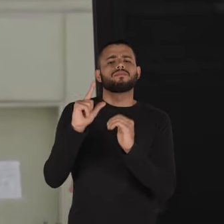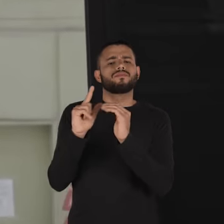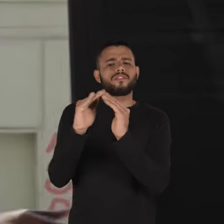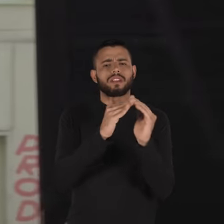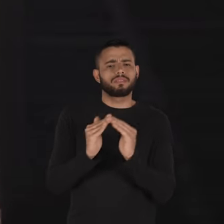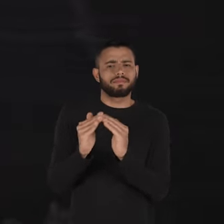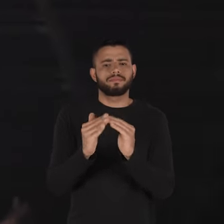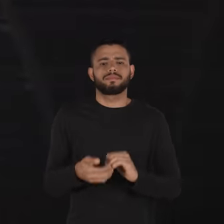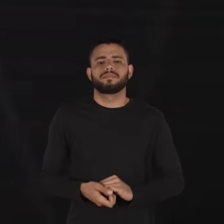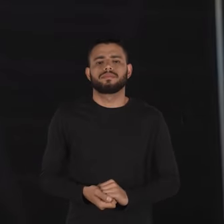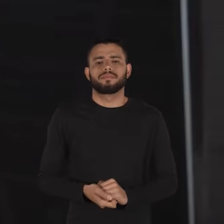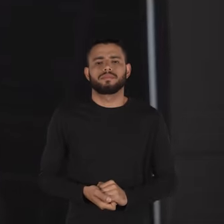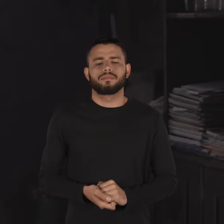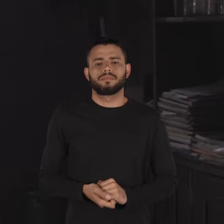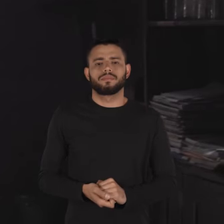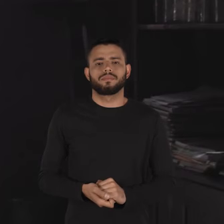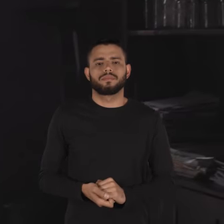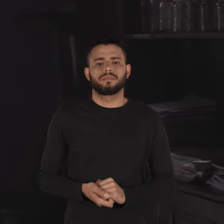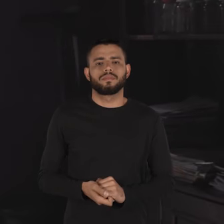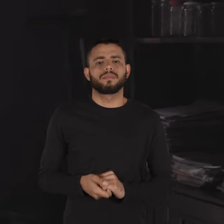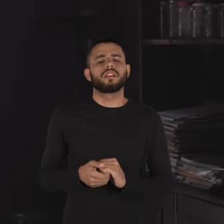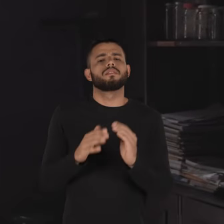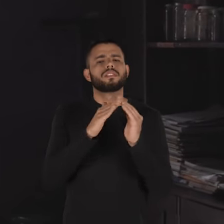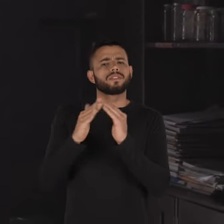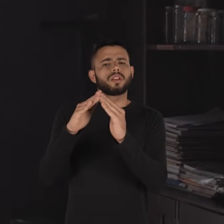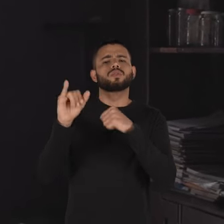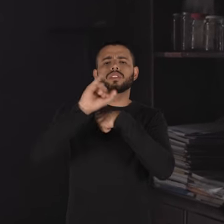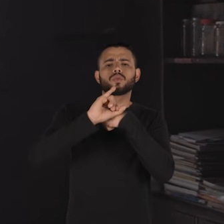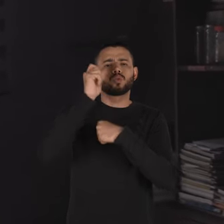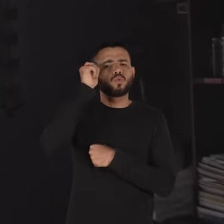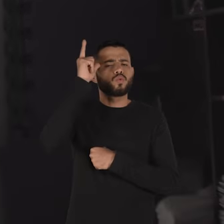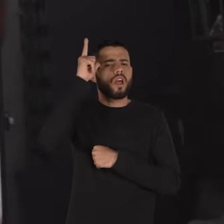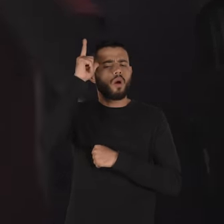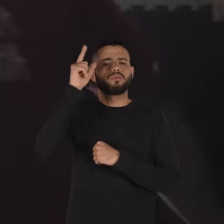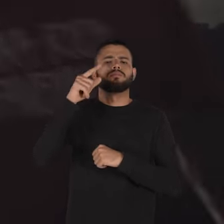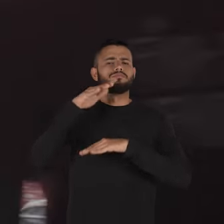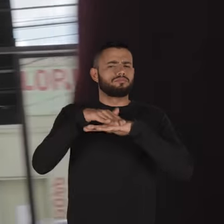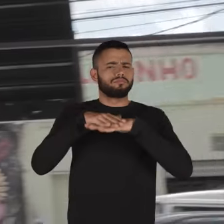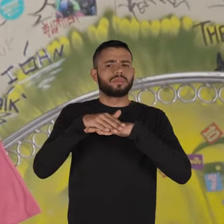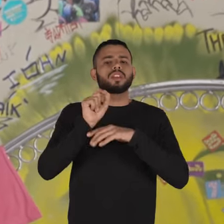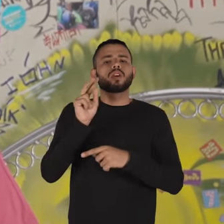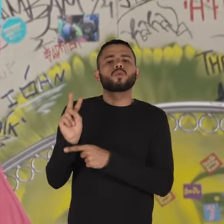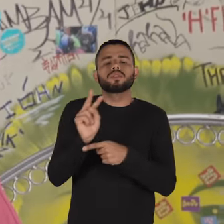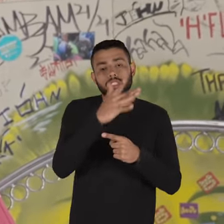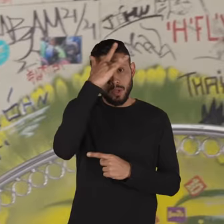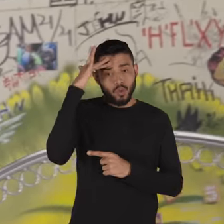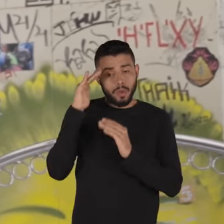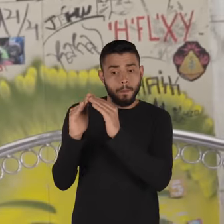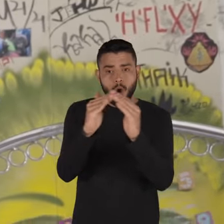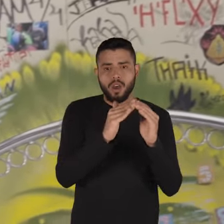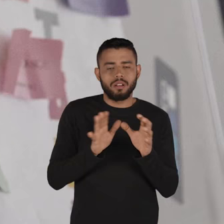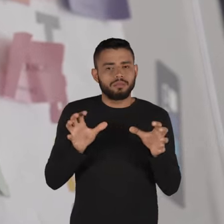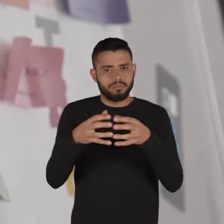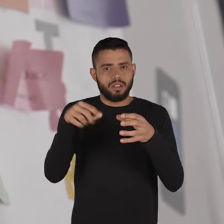Lá da Favelinha, aglomerado da Serra Belo Horizonte. Esse Lá da Favelinha é um centro cultural independente, que é autogerido pelos moradores da